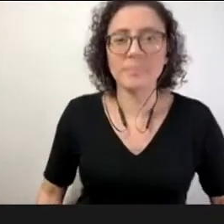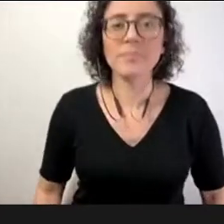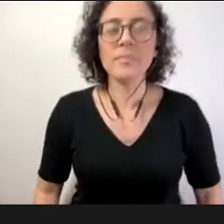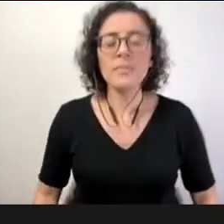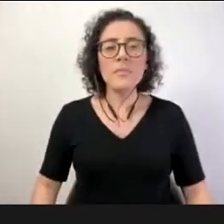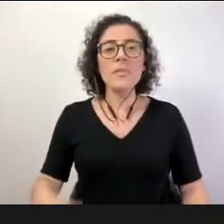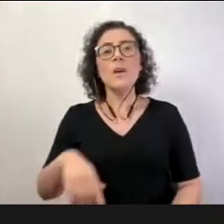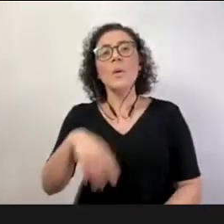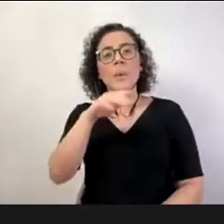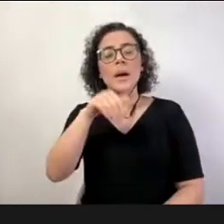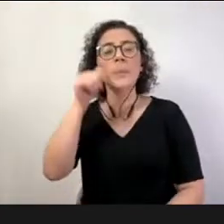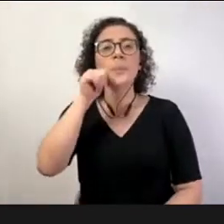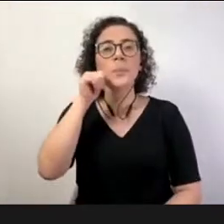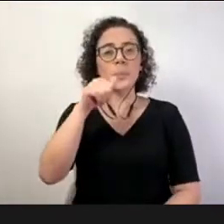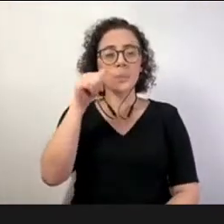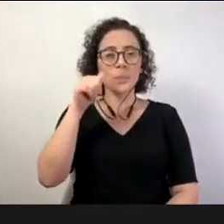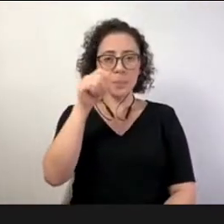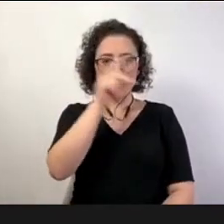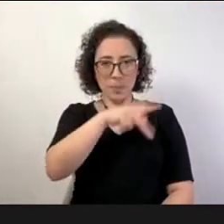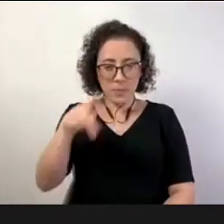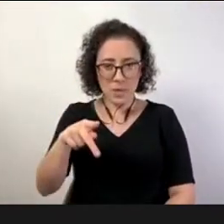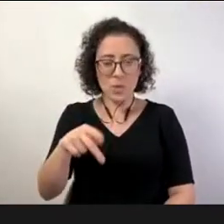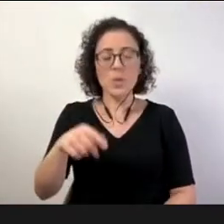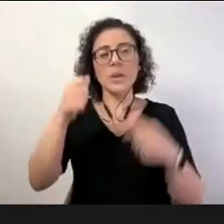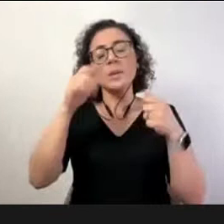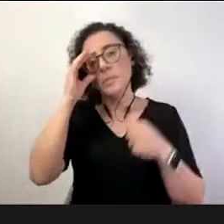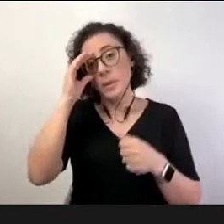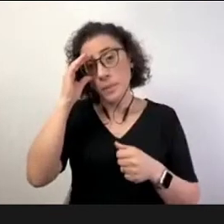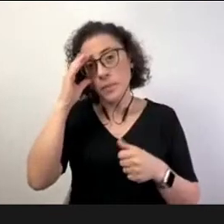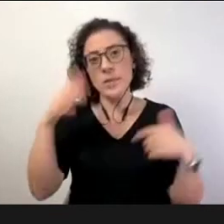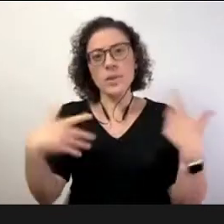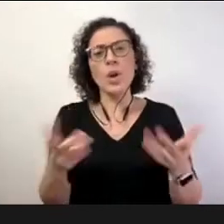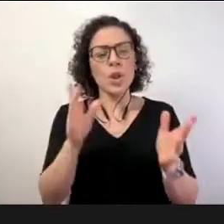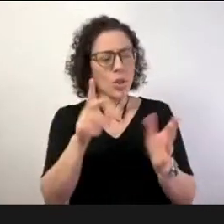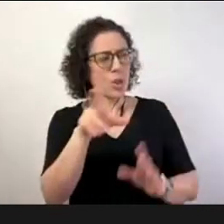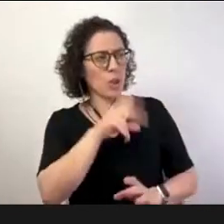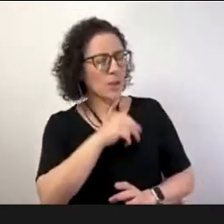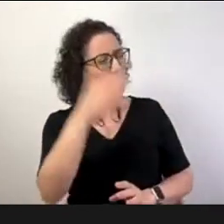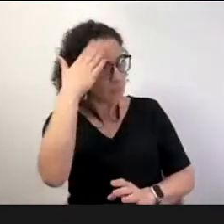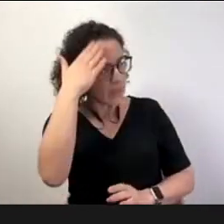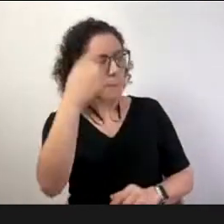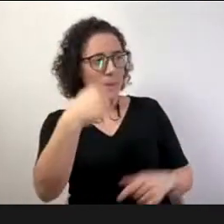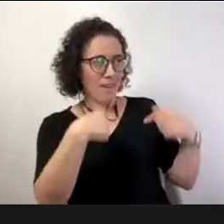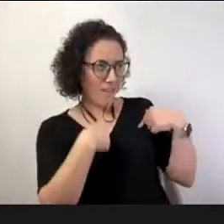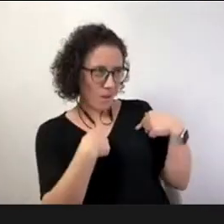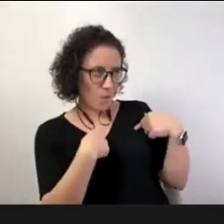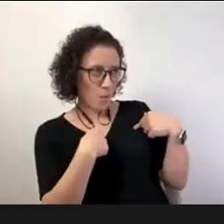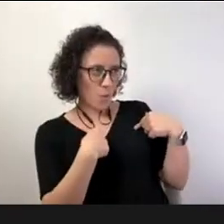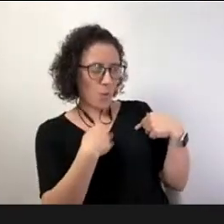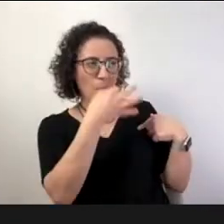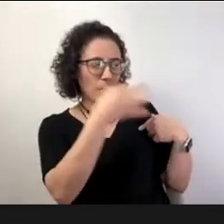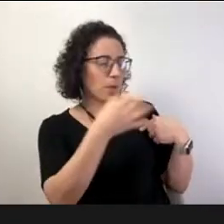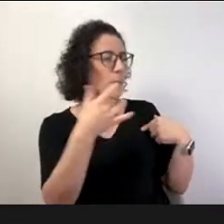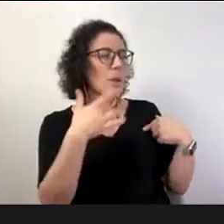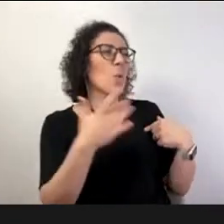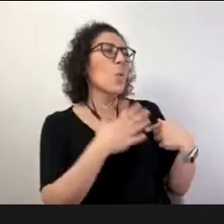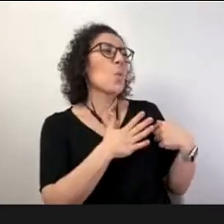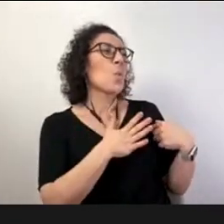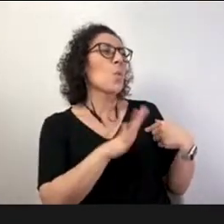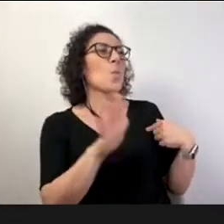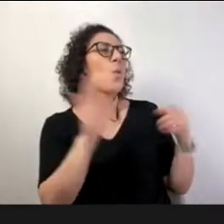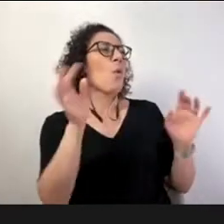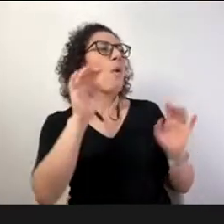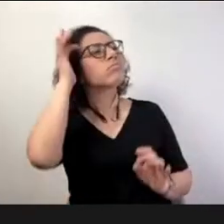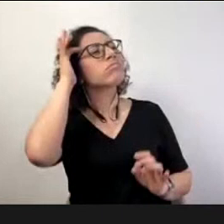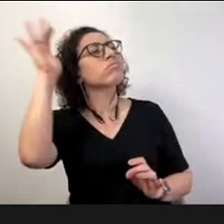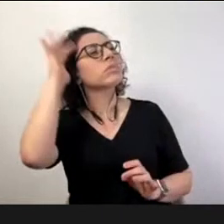assim sabe eu não sou uma pessoa que me interesse por teoria eu sou uma pessoa muito prática e ela disse isto e